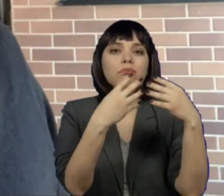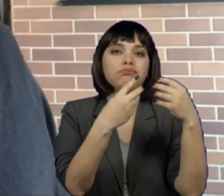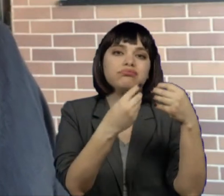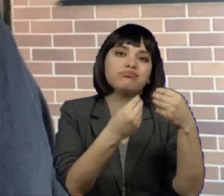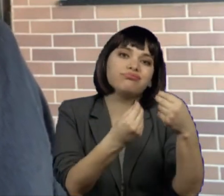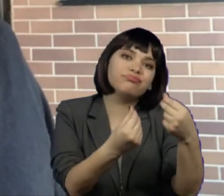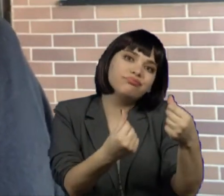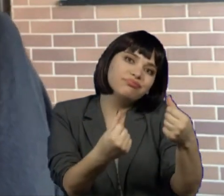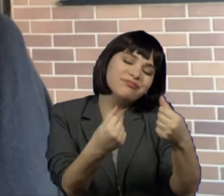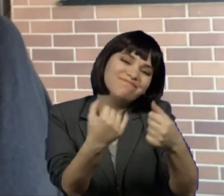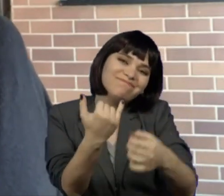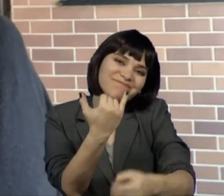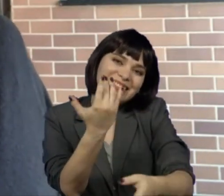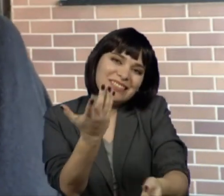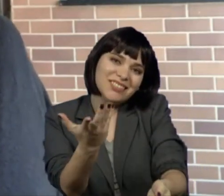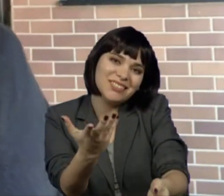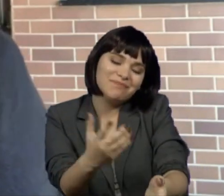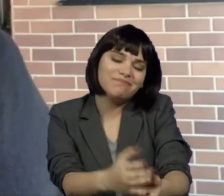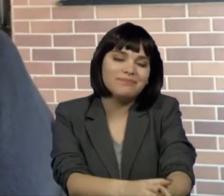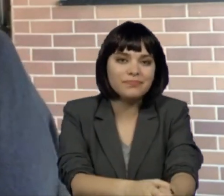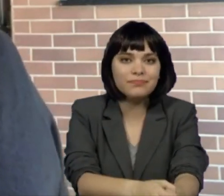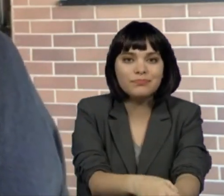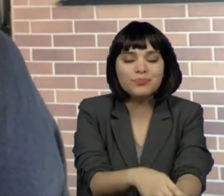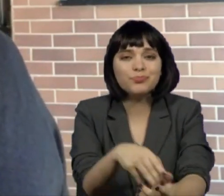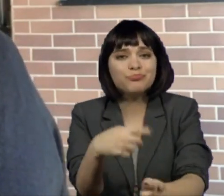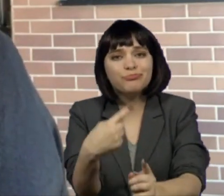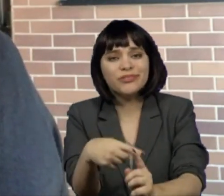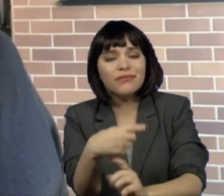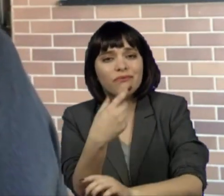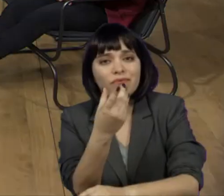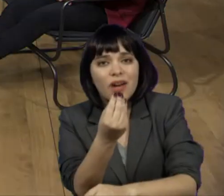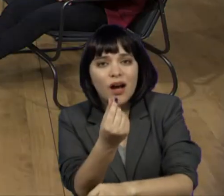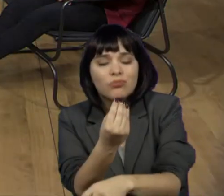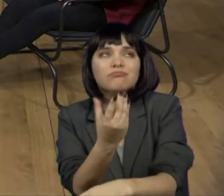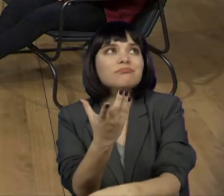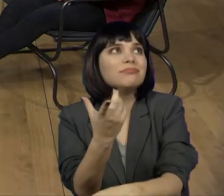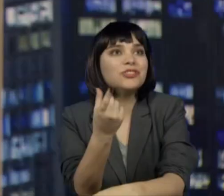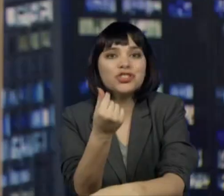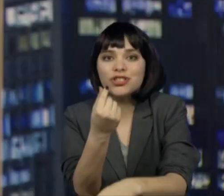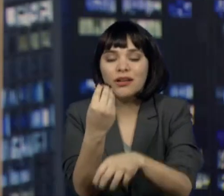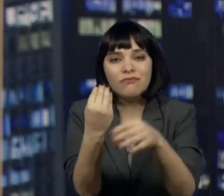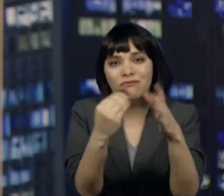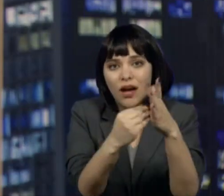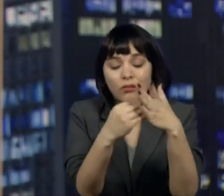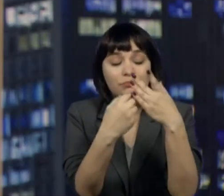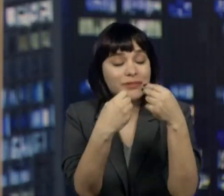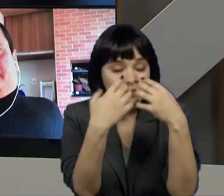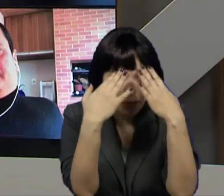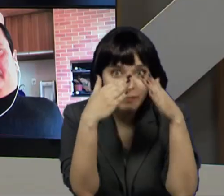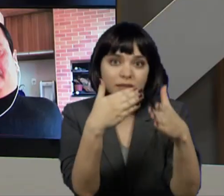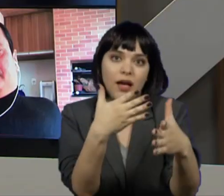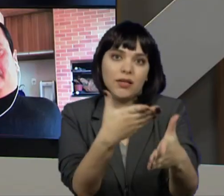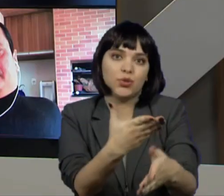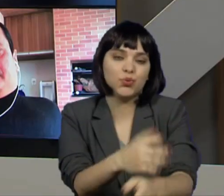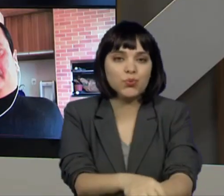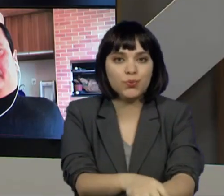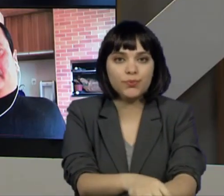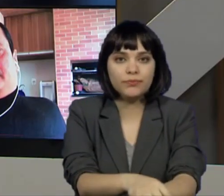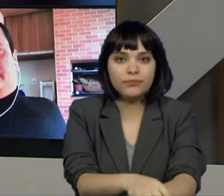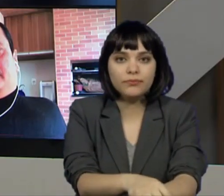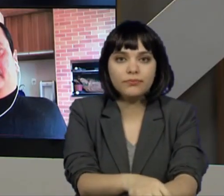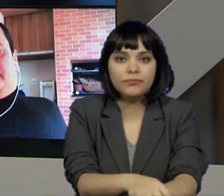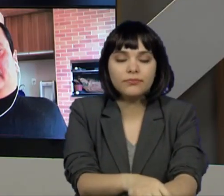de recursos e que é fundamental que se olhe para isso, né? Alan, no início do programa, você citou aí a Lei Brasileira de